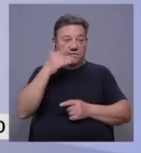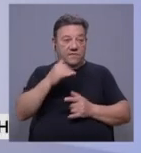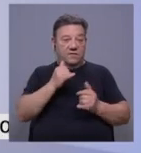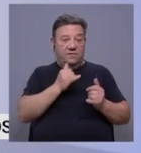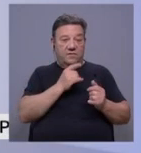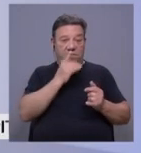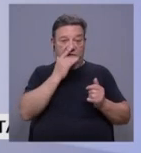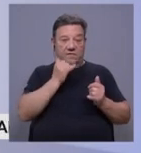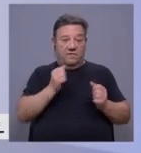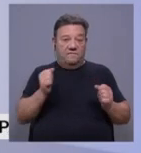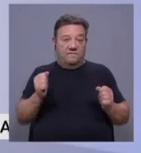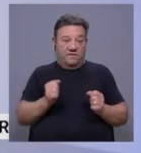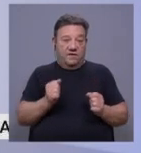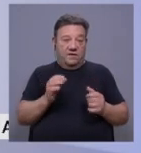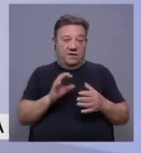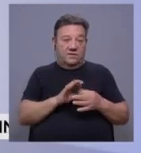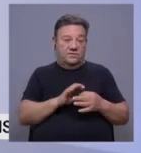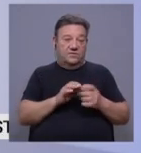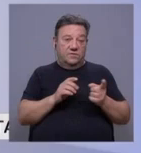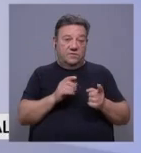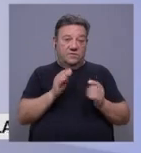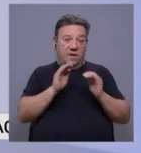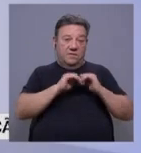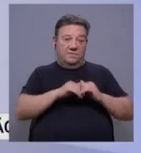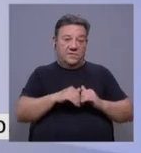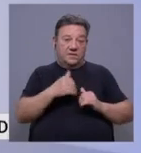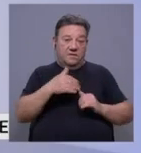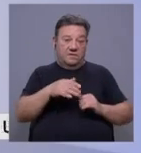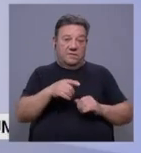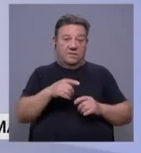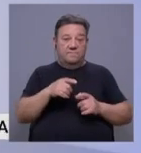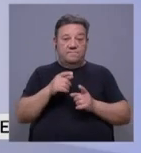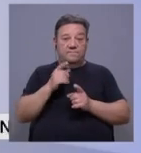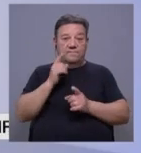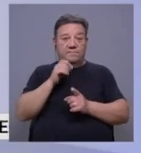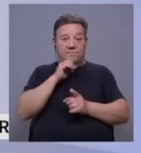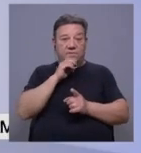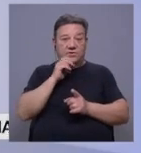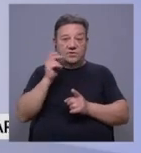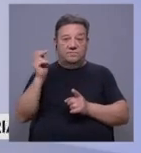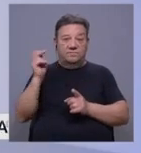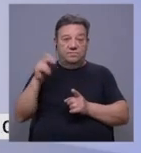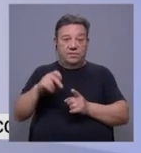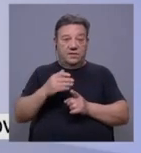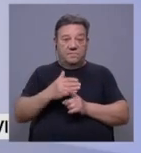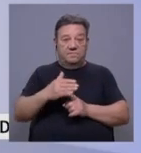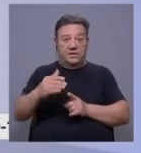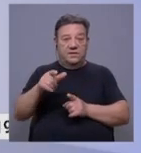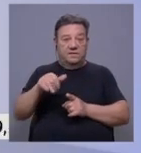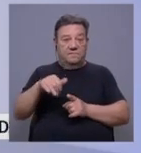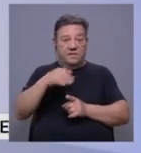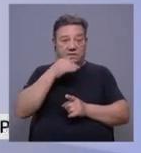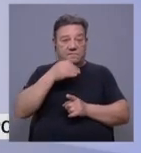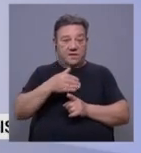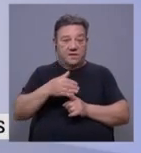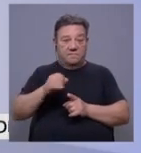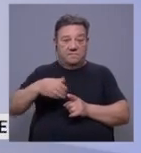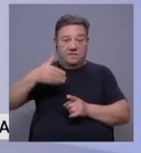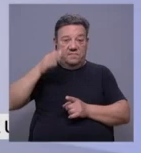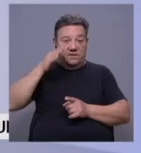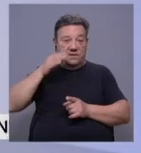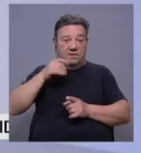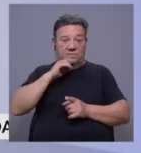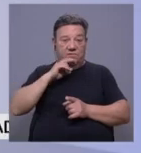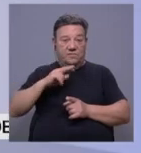superfície frontal fria associada a uma depressão que possa ocorrer a partir de final da manhã e início da